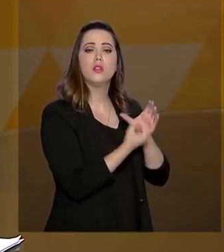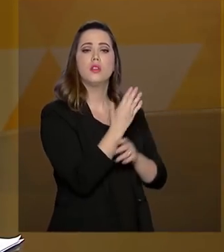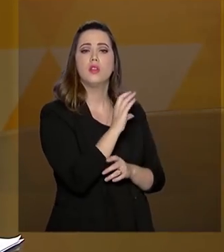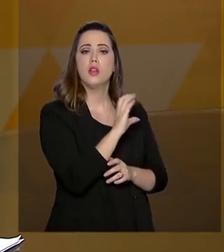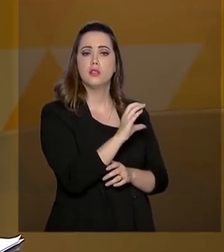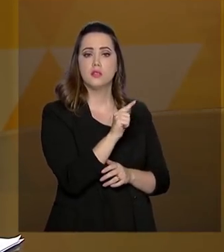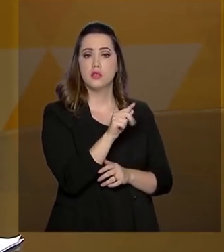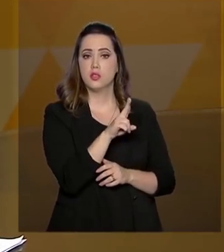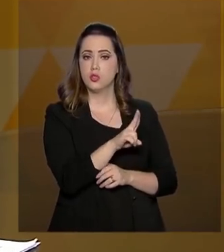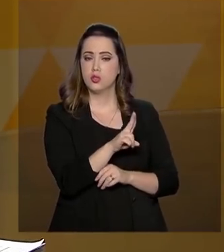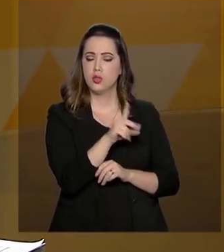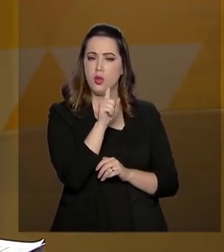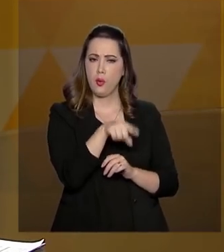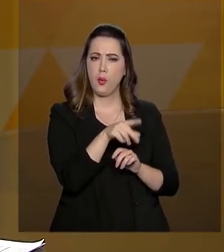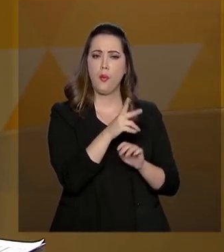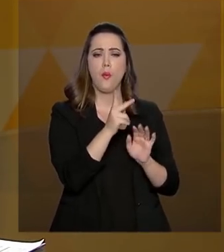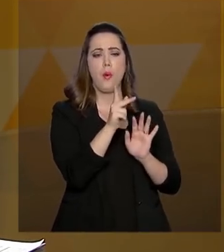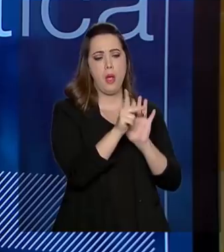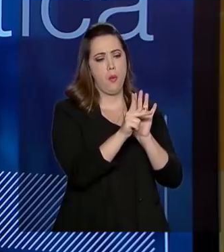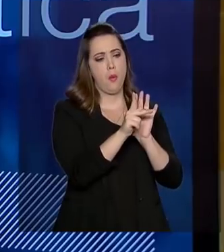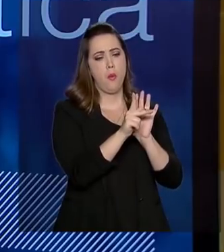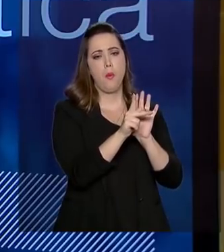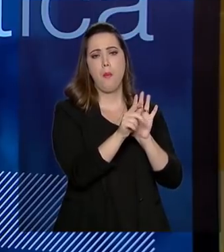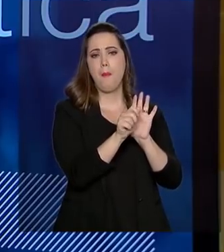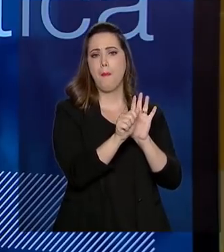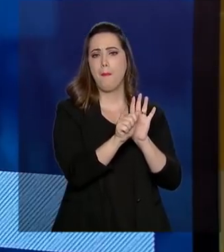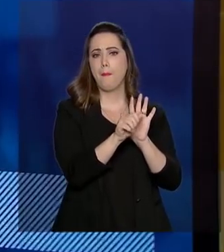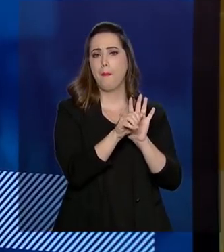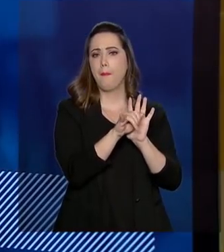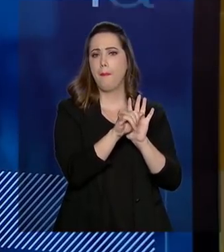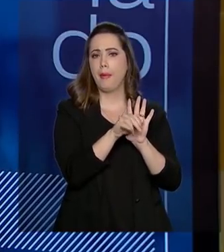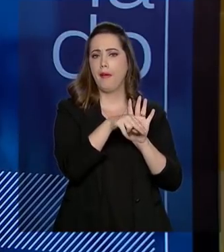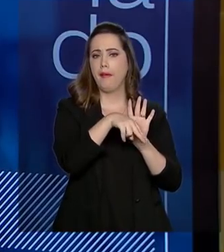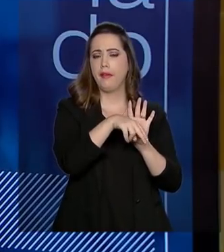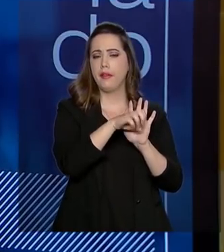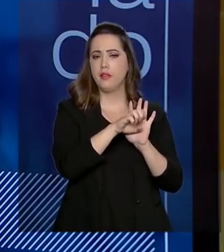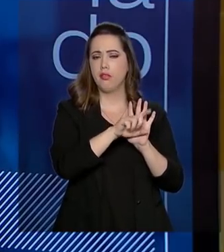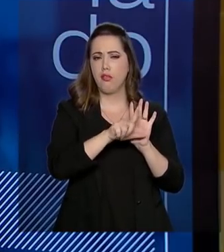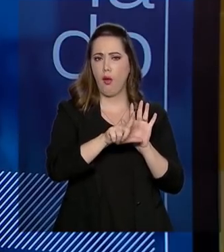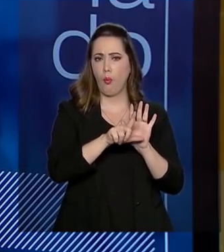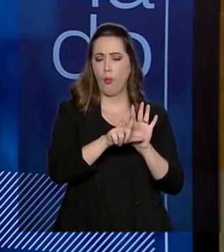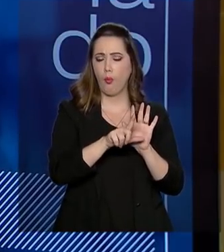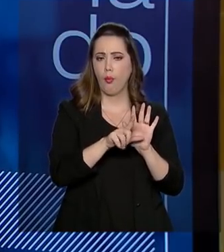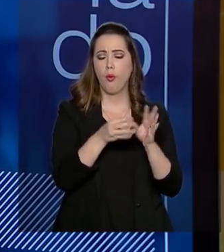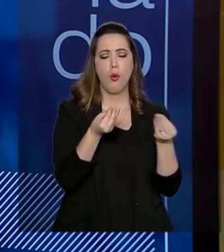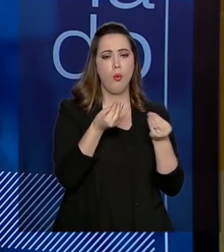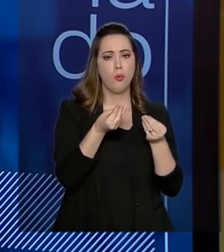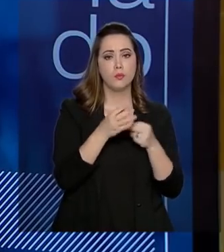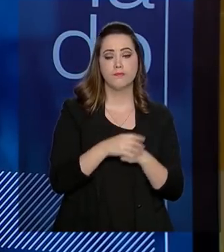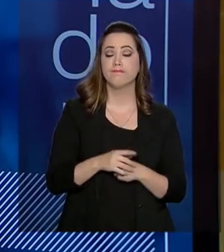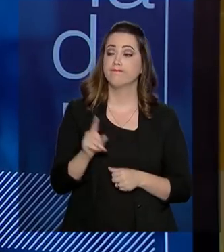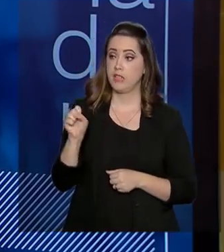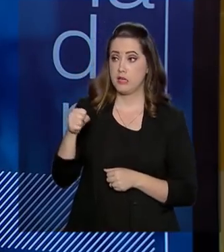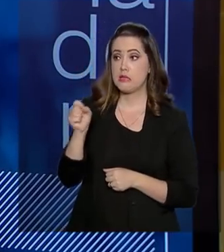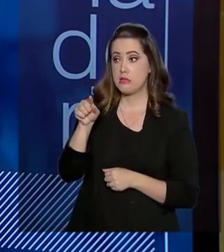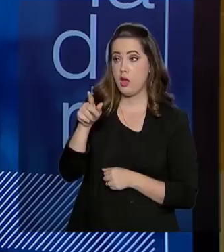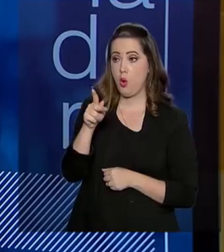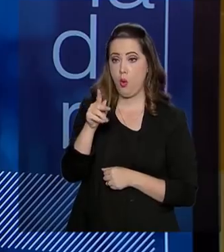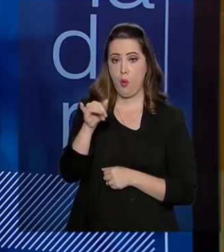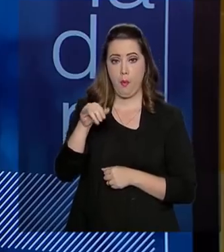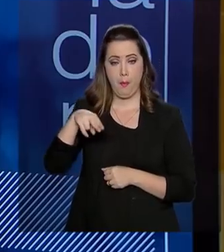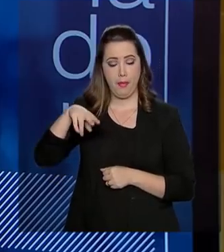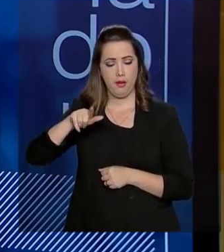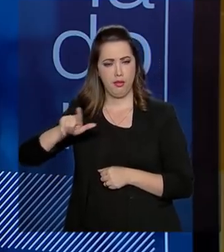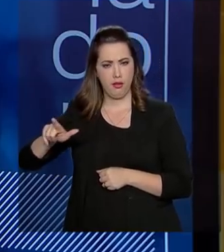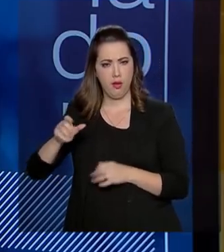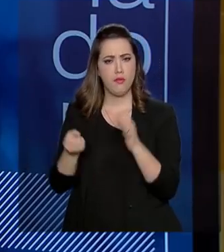é o painel de integridade pública? Sim. O painel de integridade pública, ele foi criado nesse primeiro momento para acompanhar esses passos que nós estamos